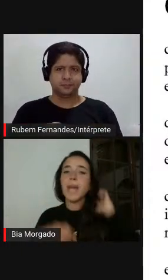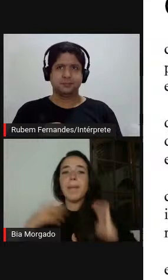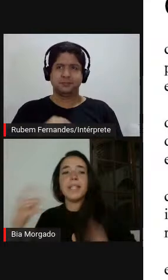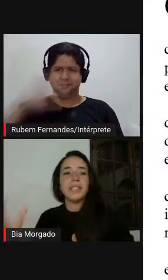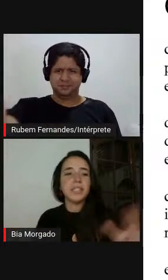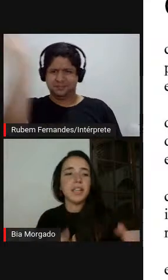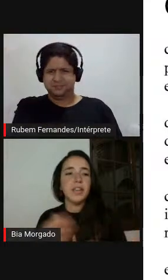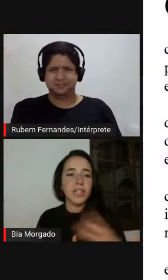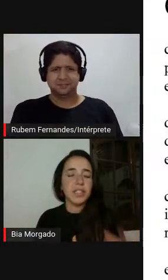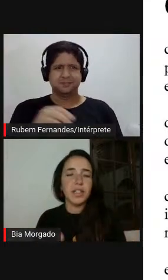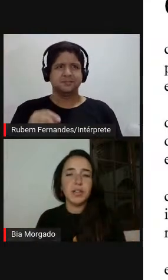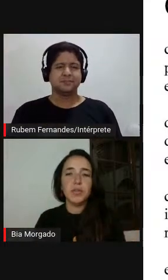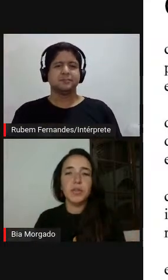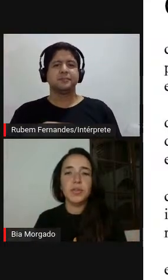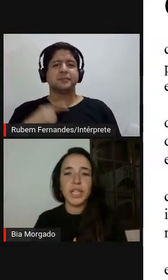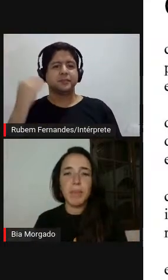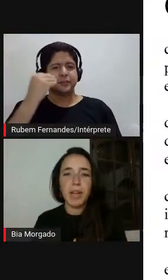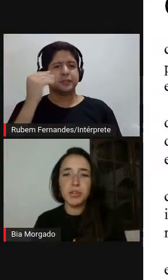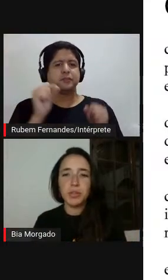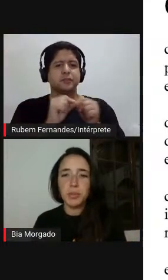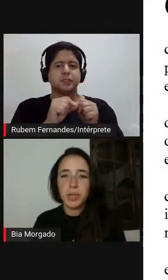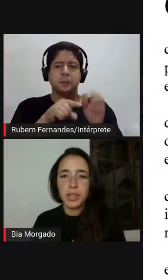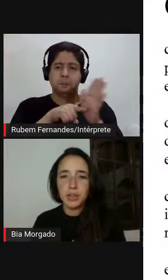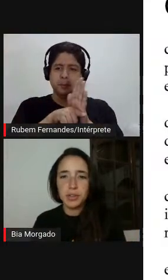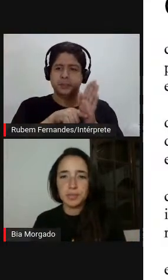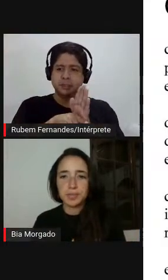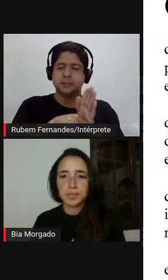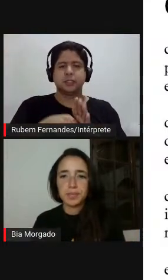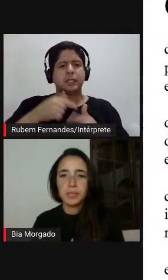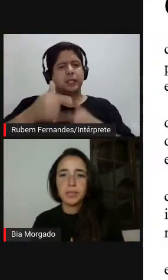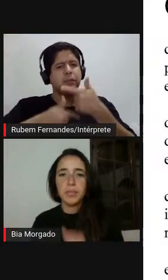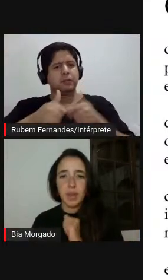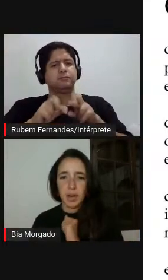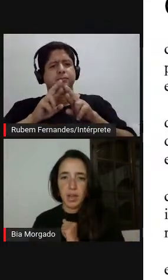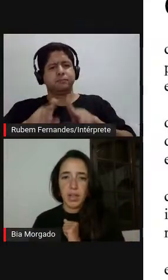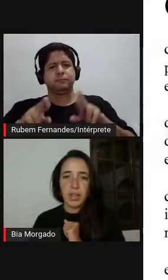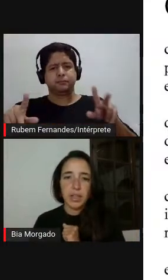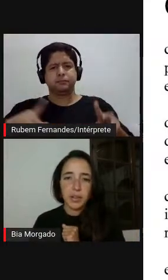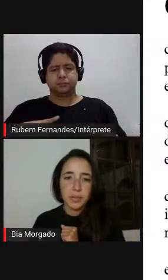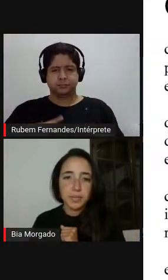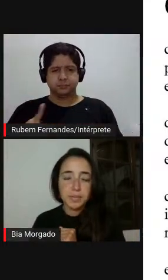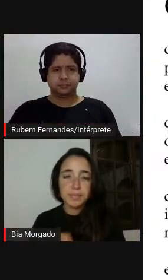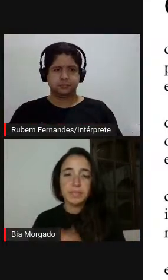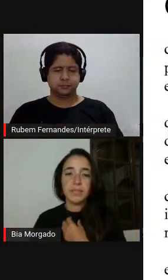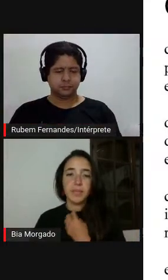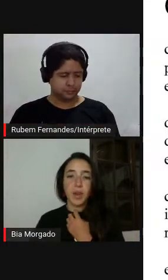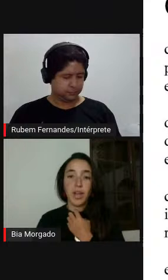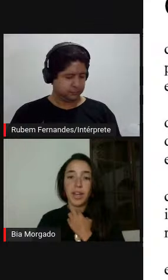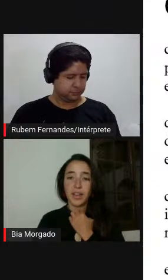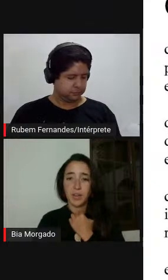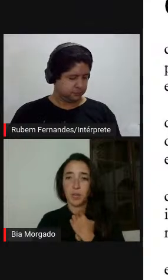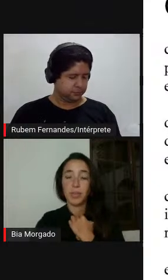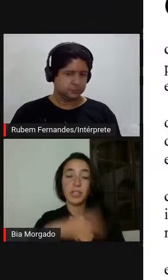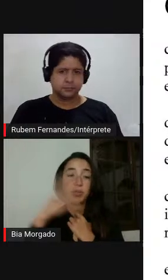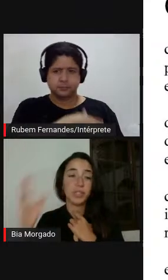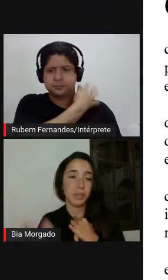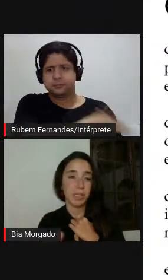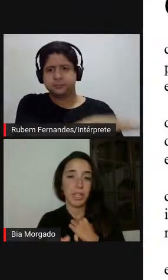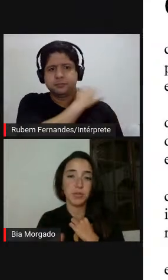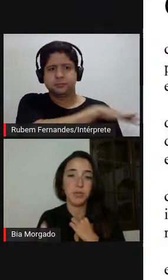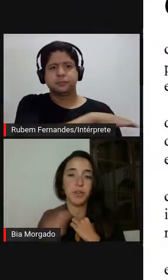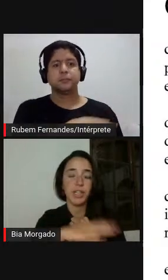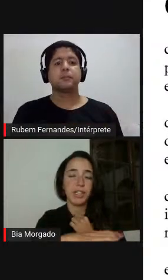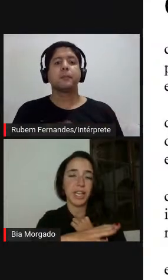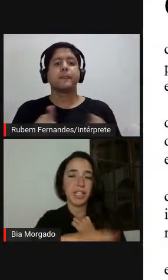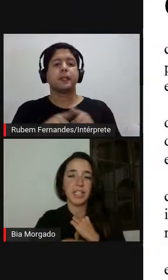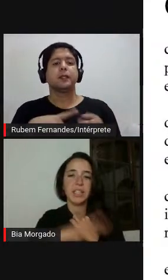na pesquisa investigando trabalhos contemporâneos. Então, uma das coisas que me